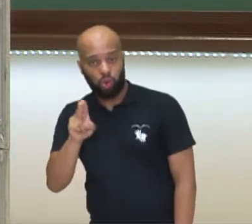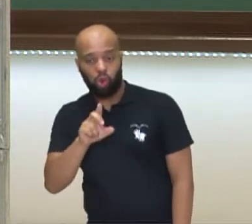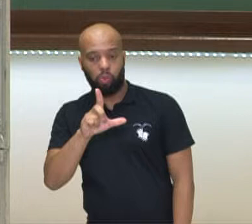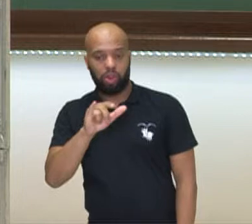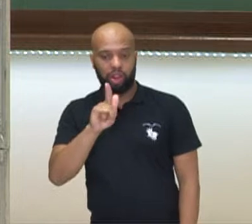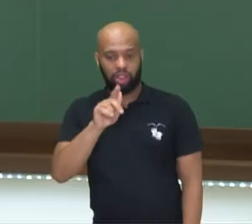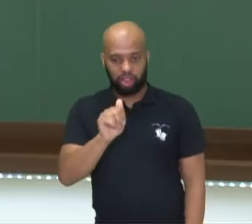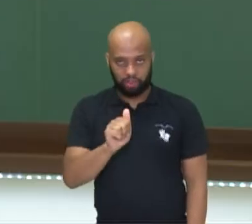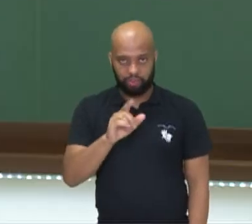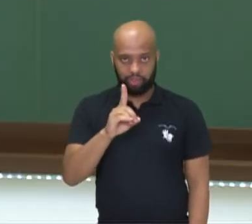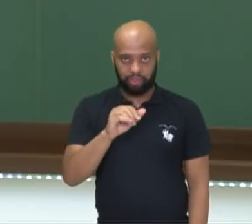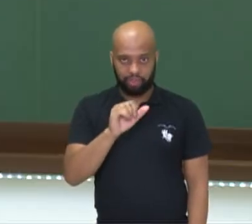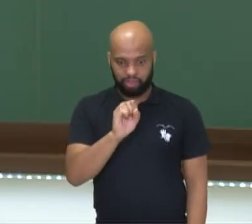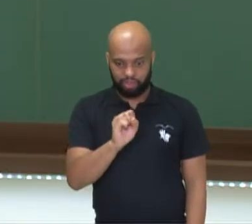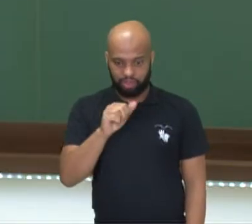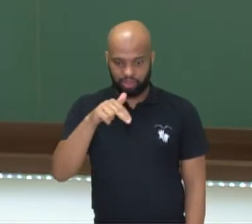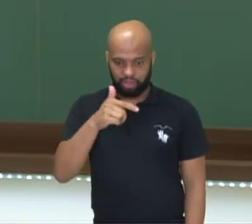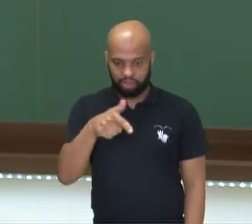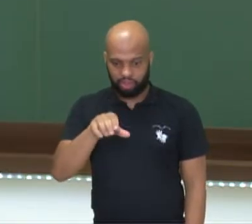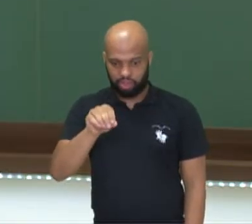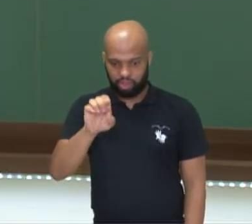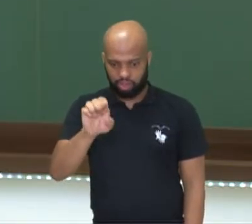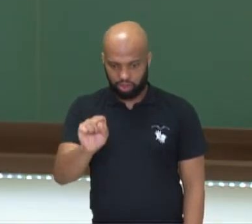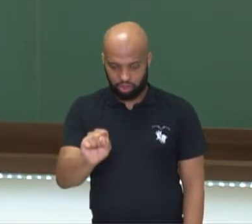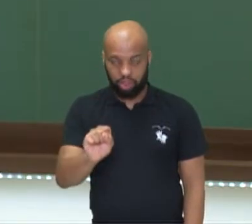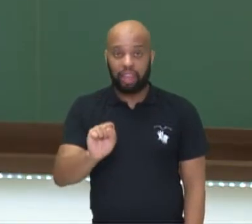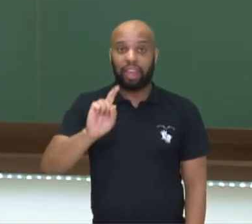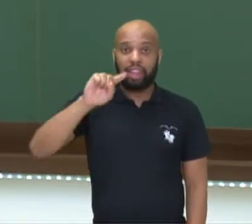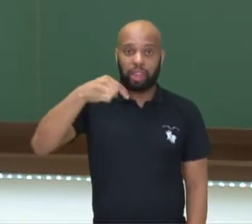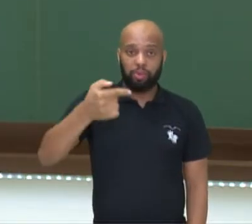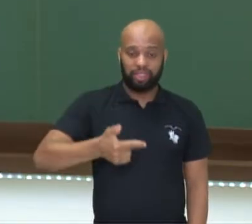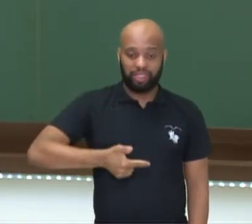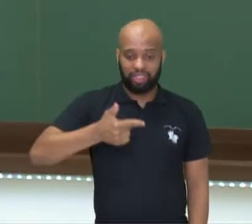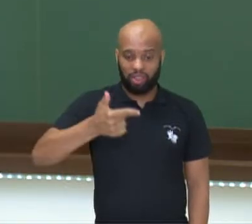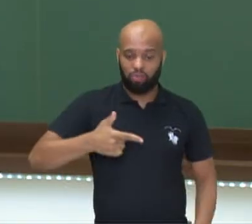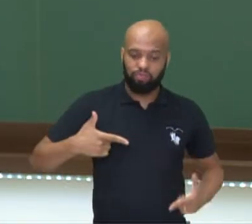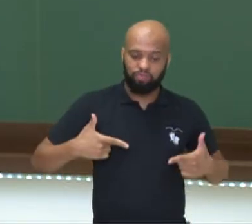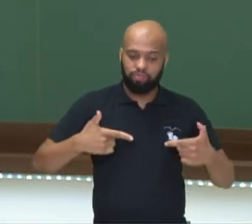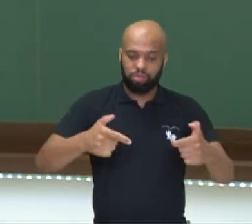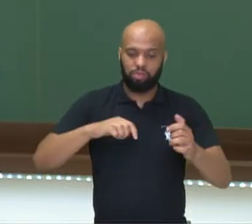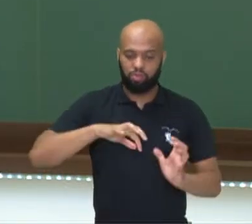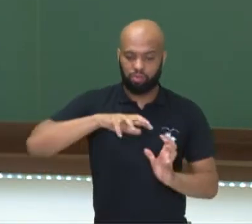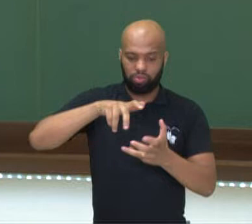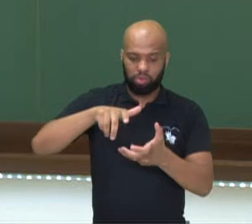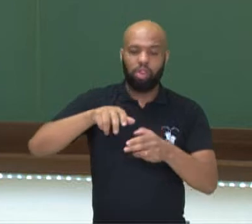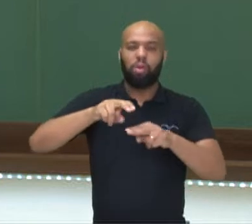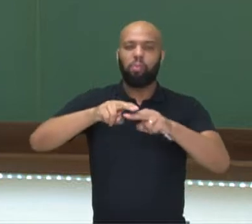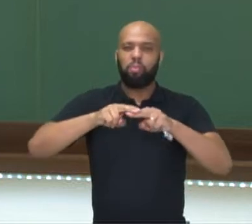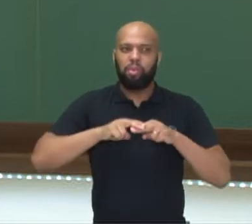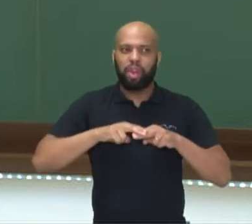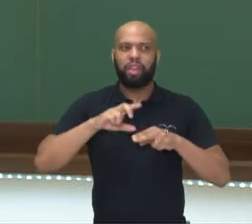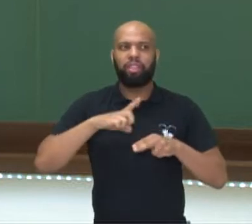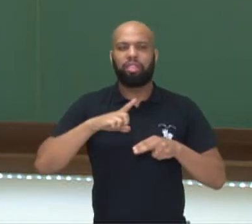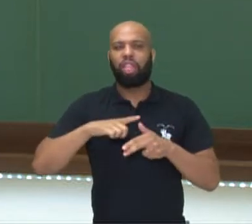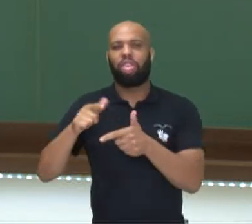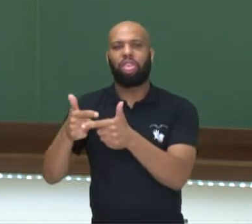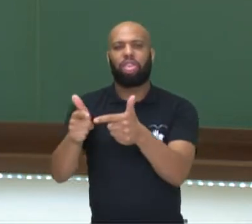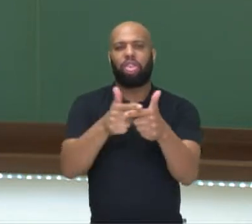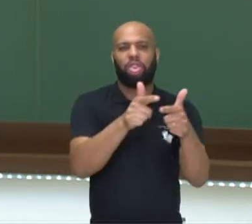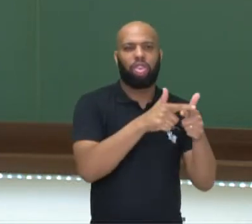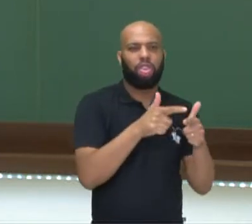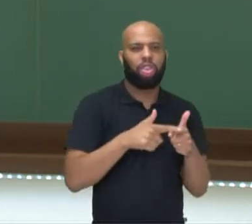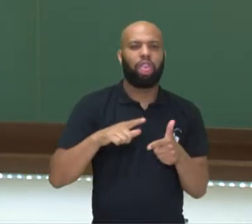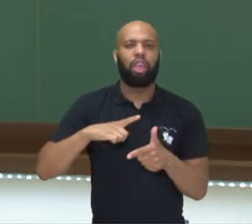que tinha um viés um pouco mais restrito. Pós-Segunda Guerra Mundial, visto as atrocidades e todas as coisas que